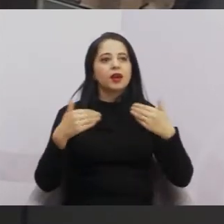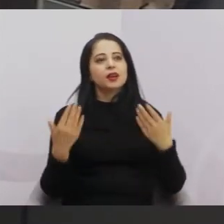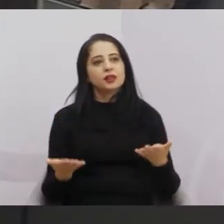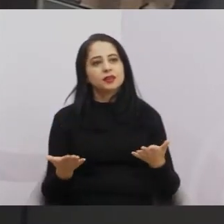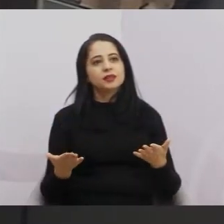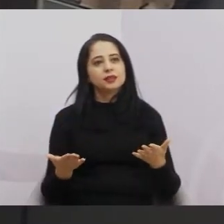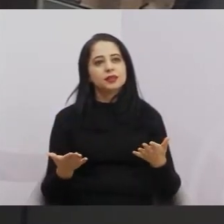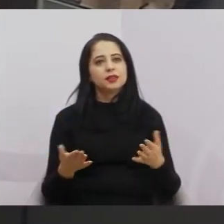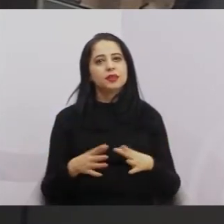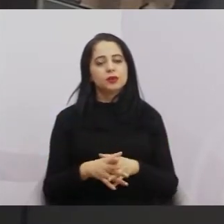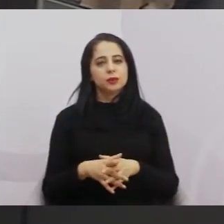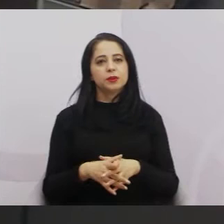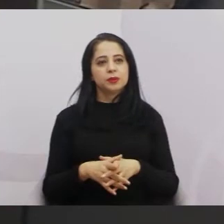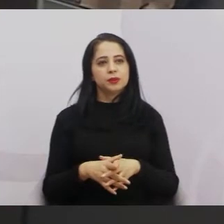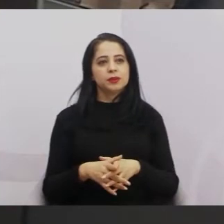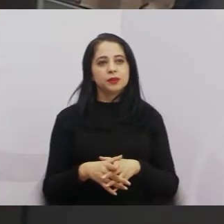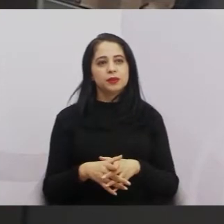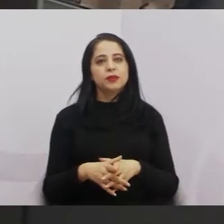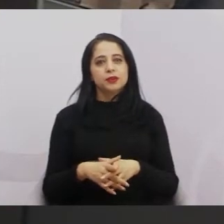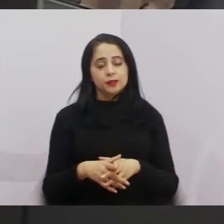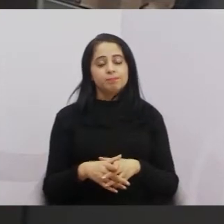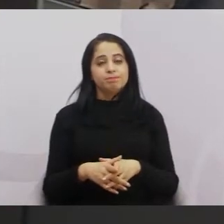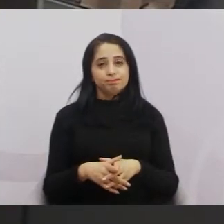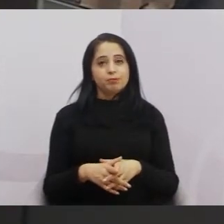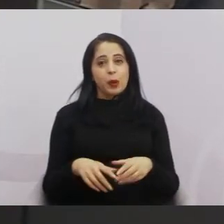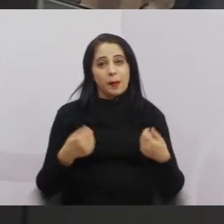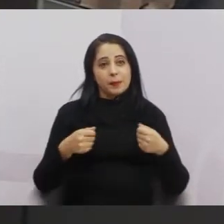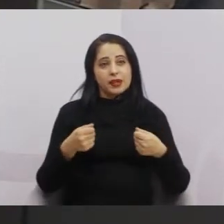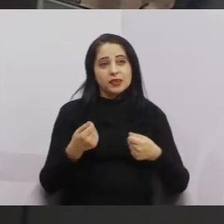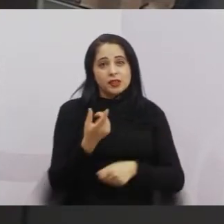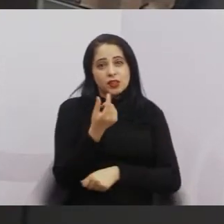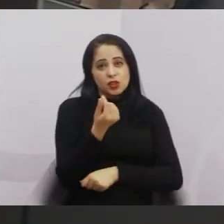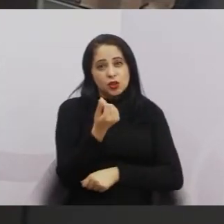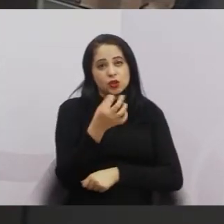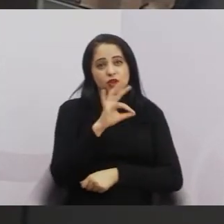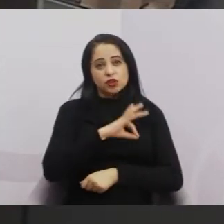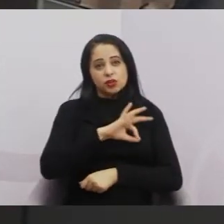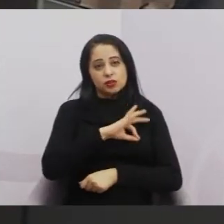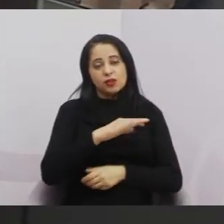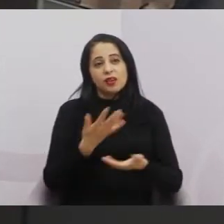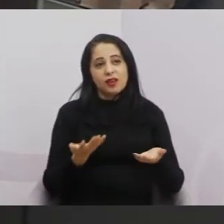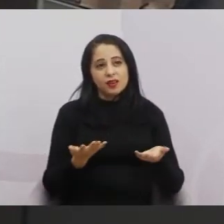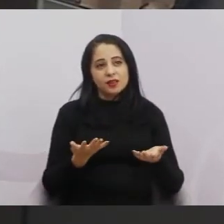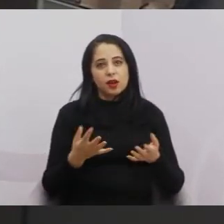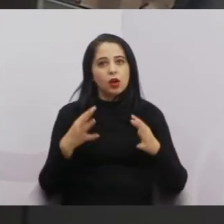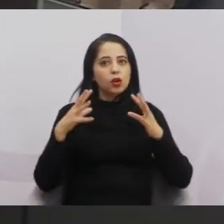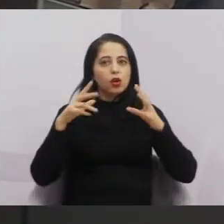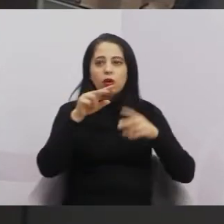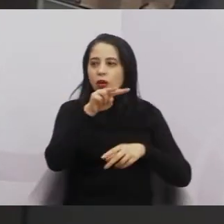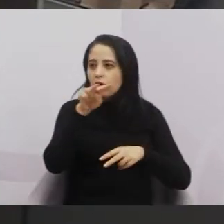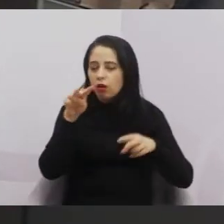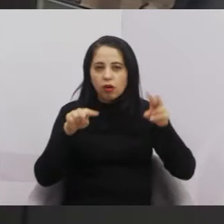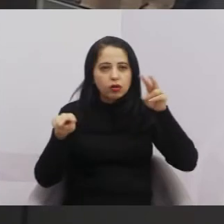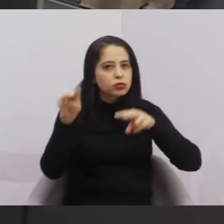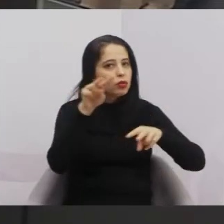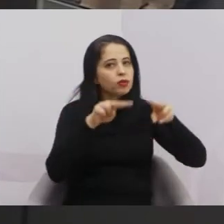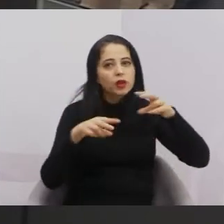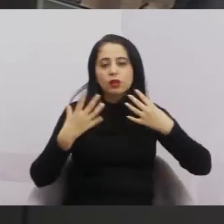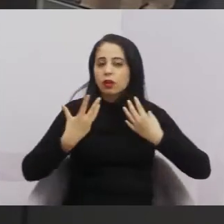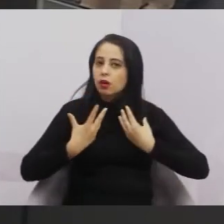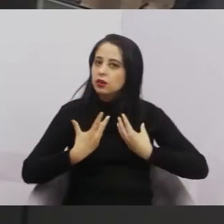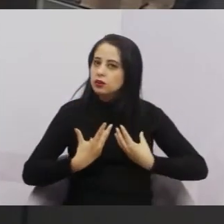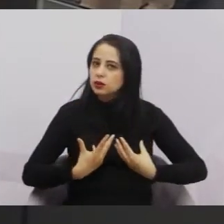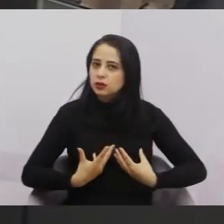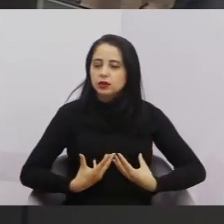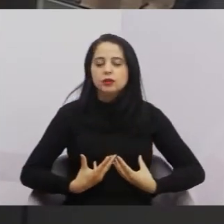gasto que tem aqui na Câmara Municipal. Olha a cara dessas pessoas, todos cansados. Eu estou esgotada.